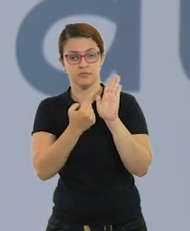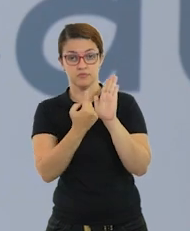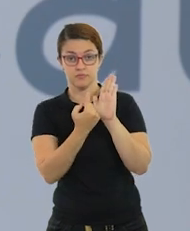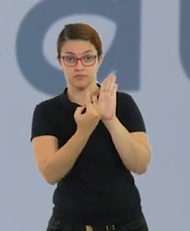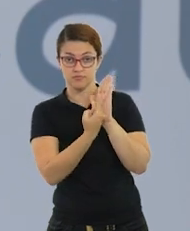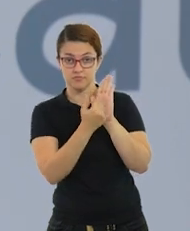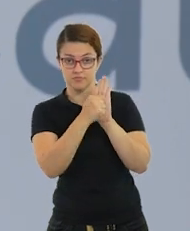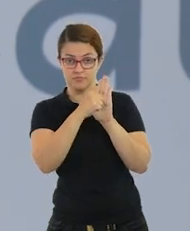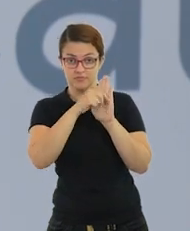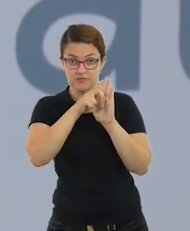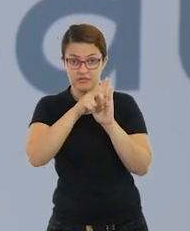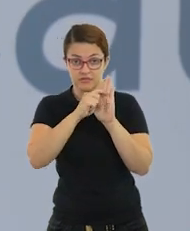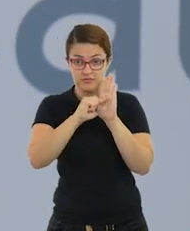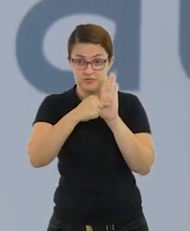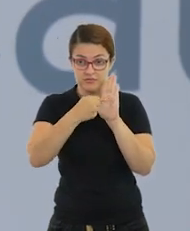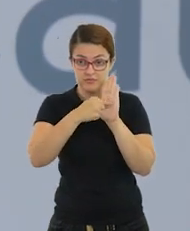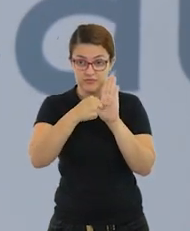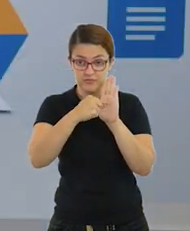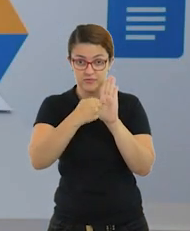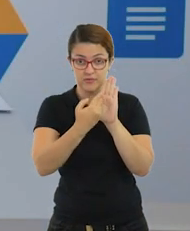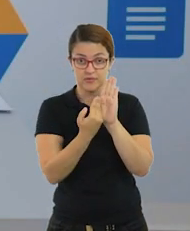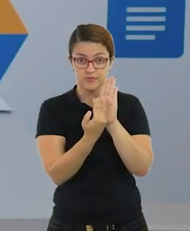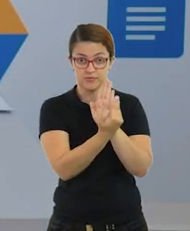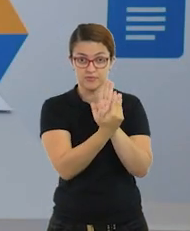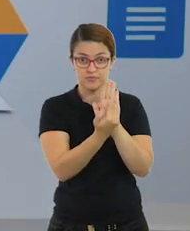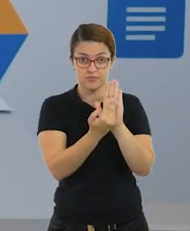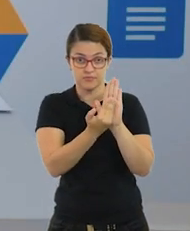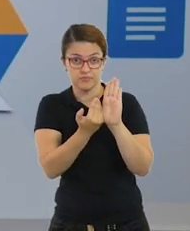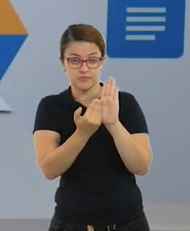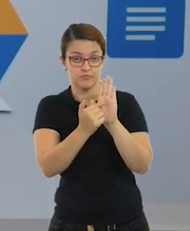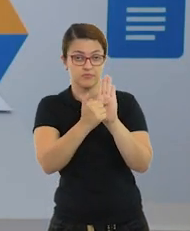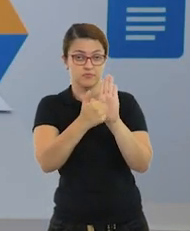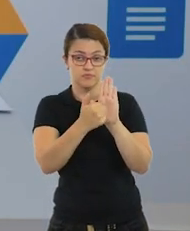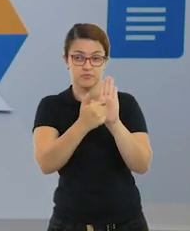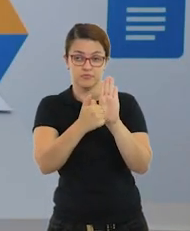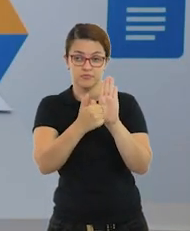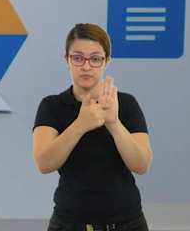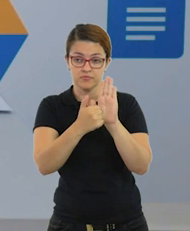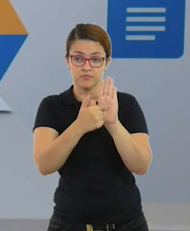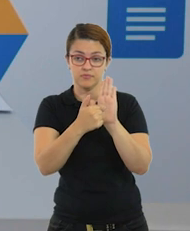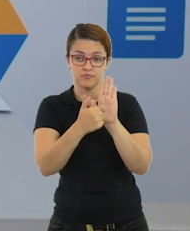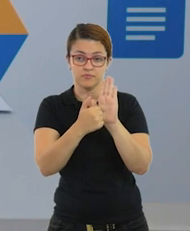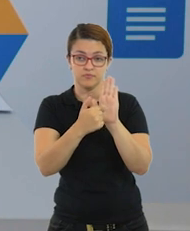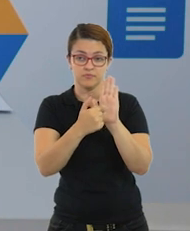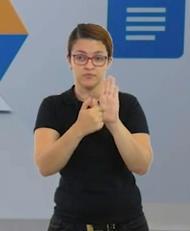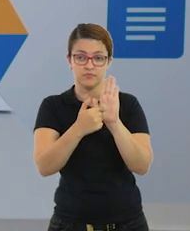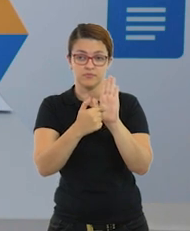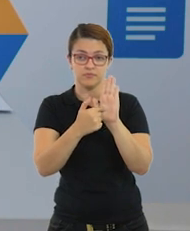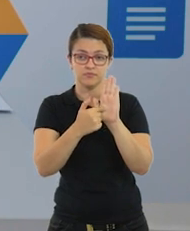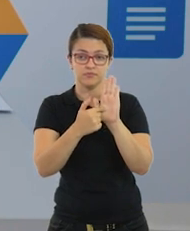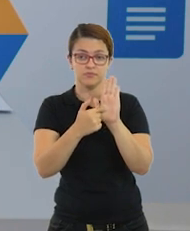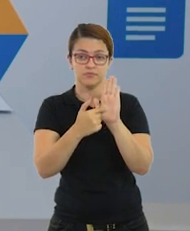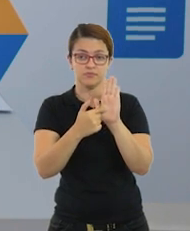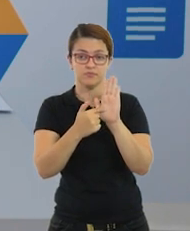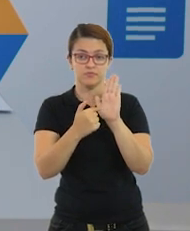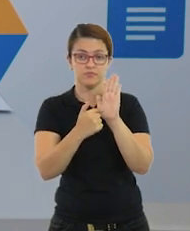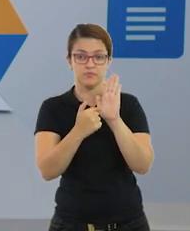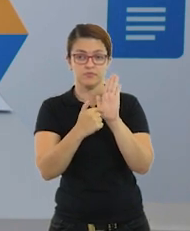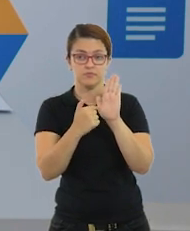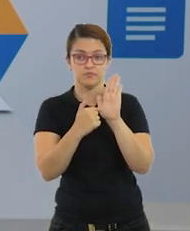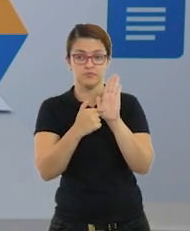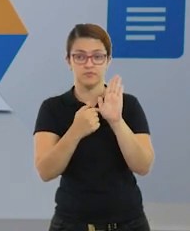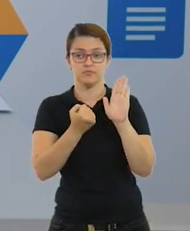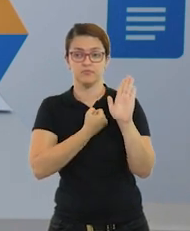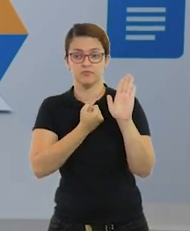porque nós temos a vírgula que separa as duas partes do nosso número. Então nós temos